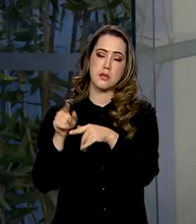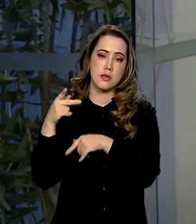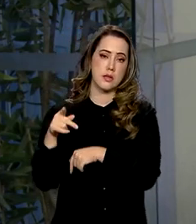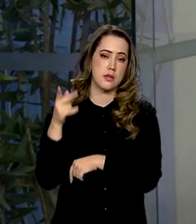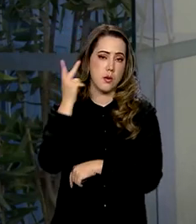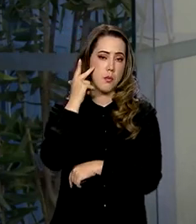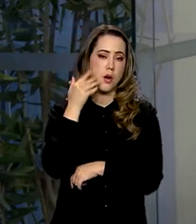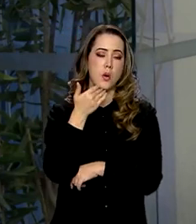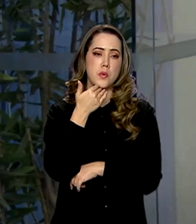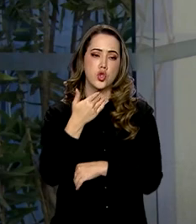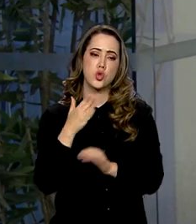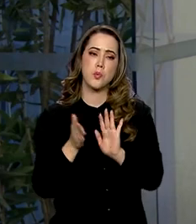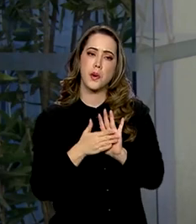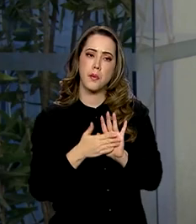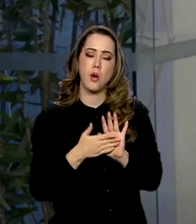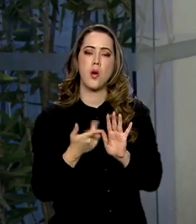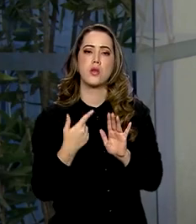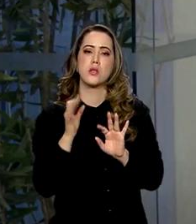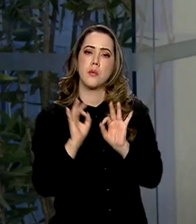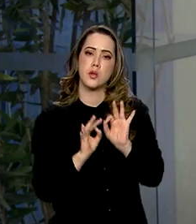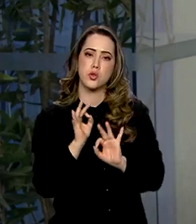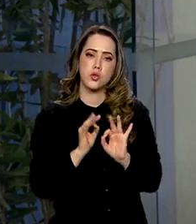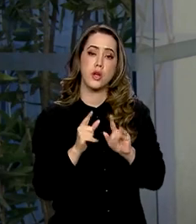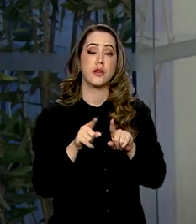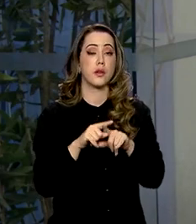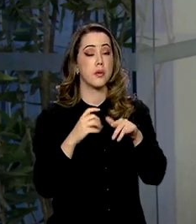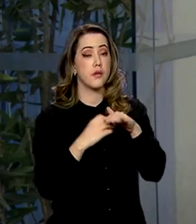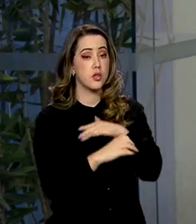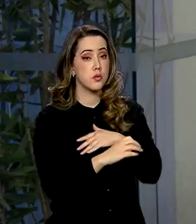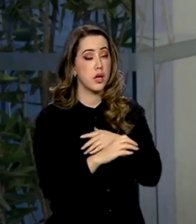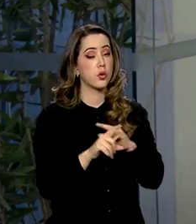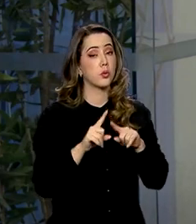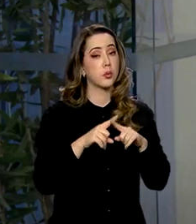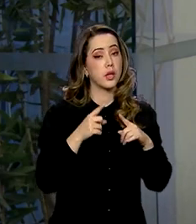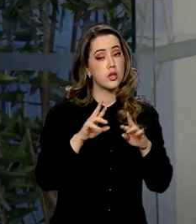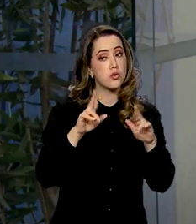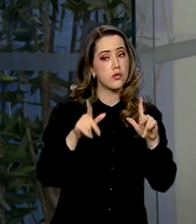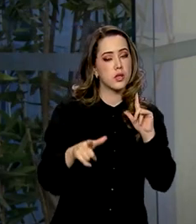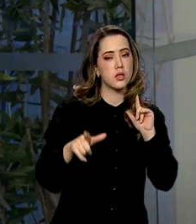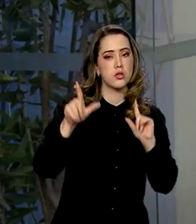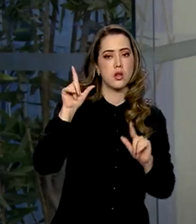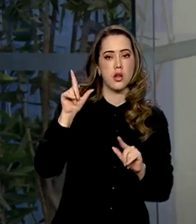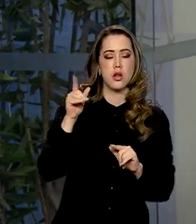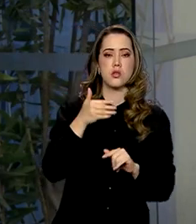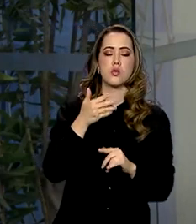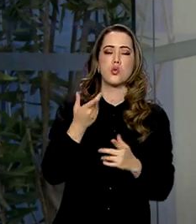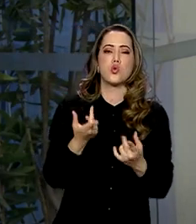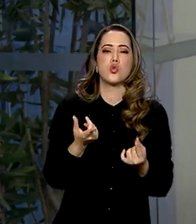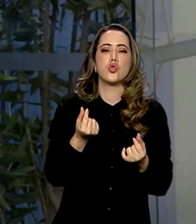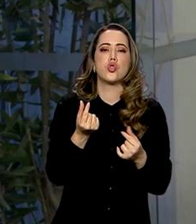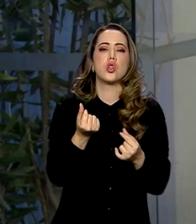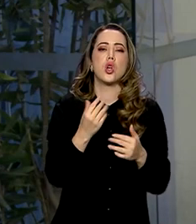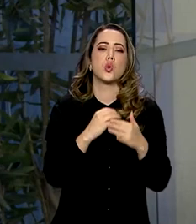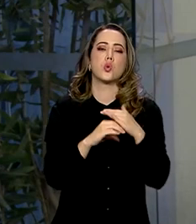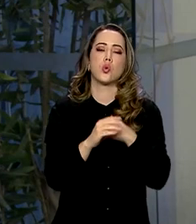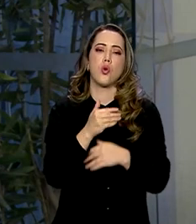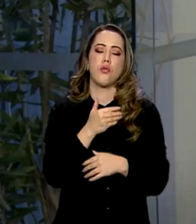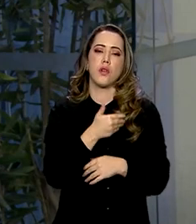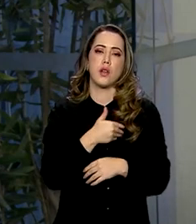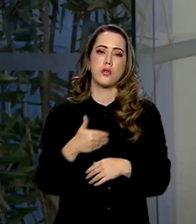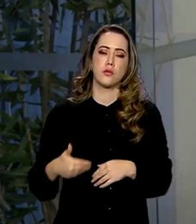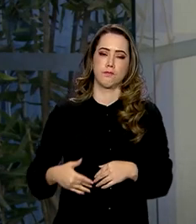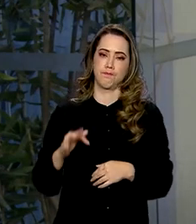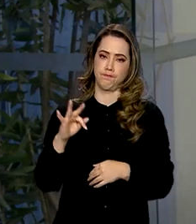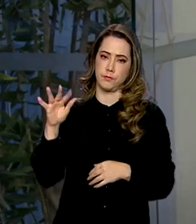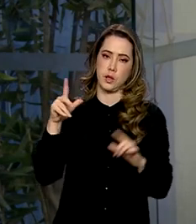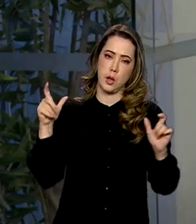investimentos, porque lembrou que, diferentemente dos outros PACs, esse PAC vai ter menos recurso público, menos investimento público, por